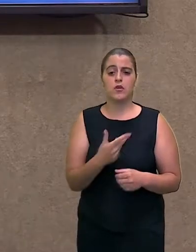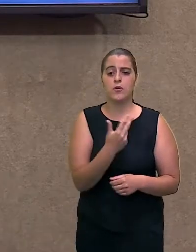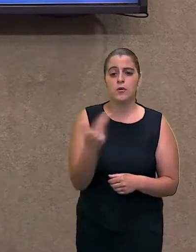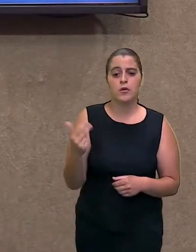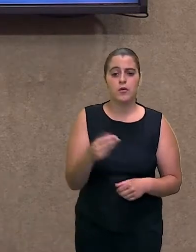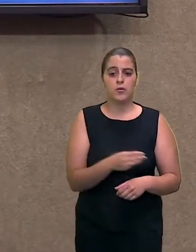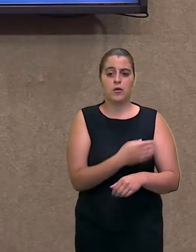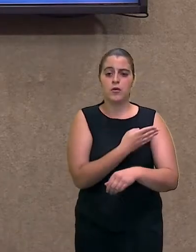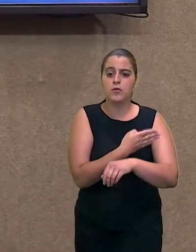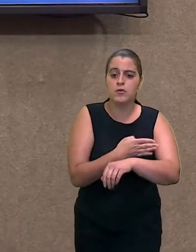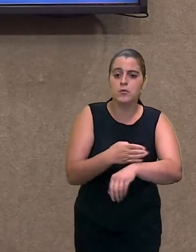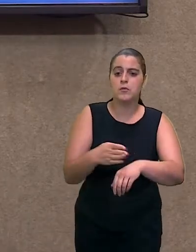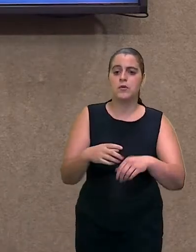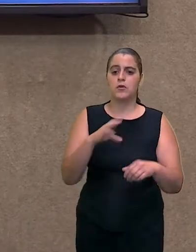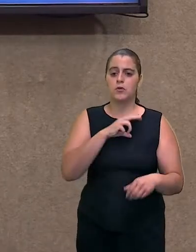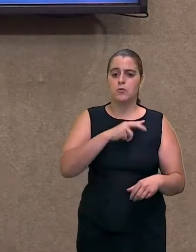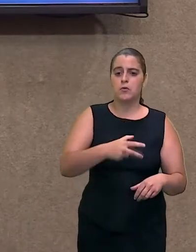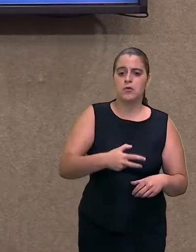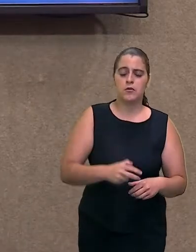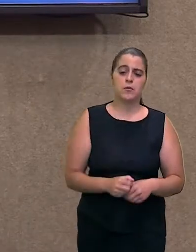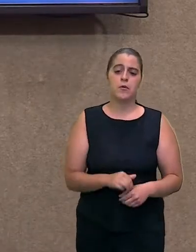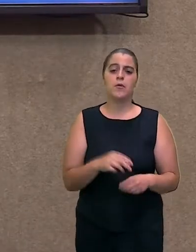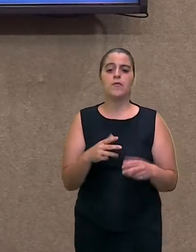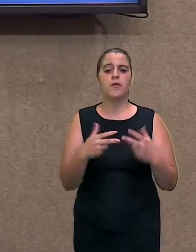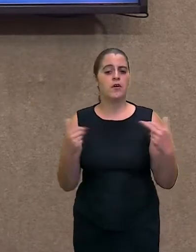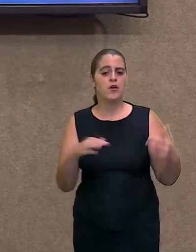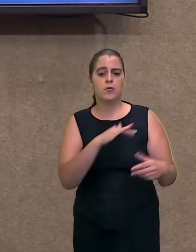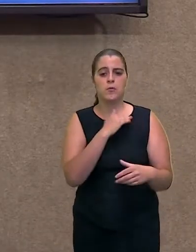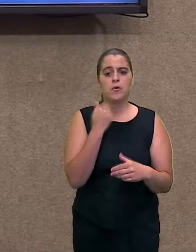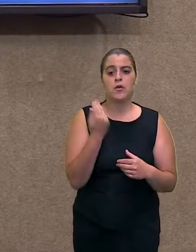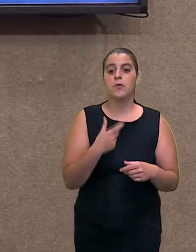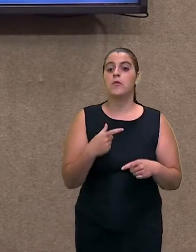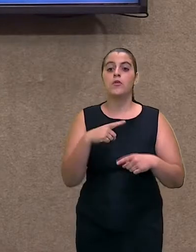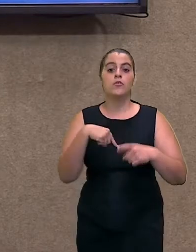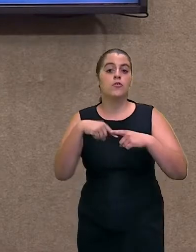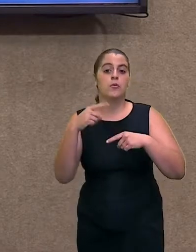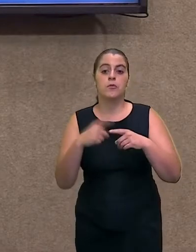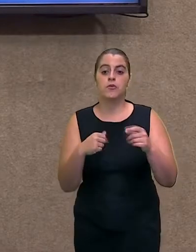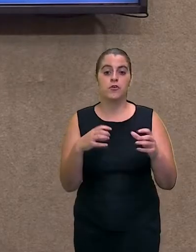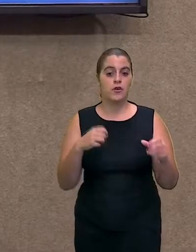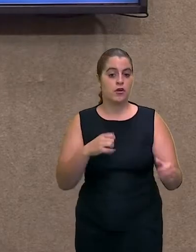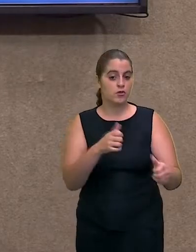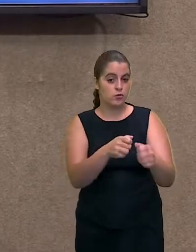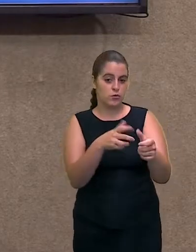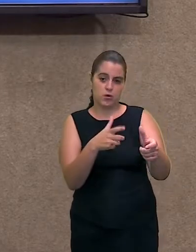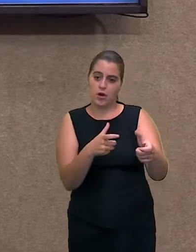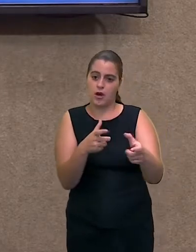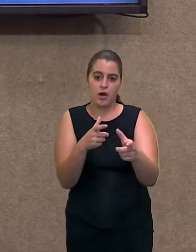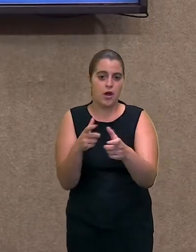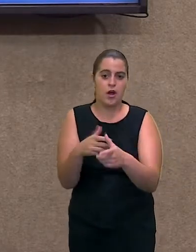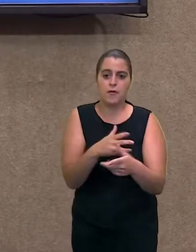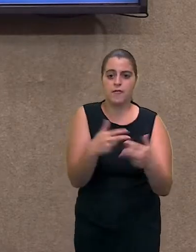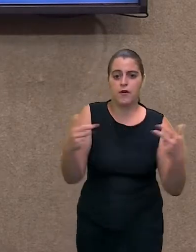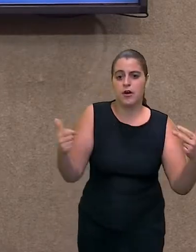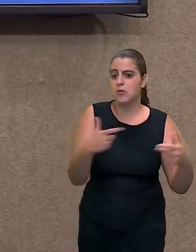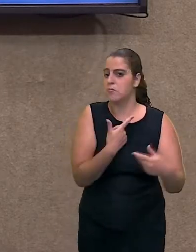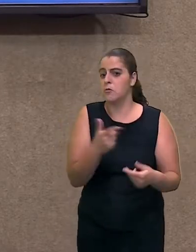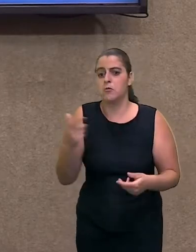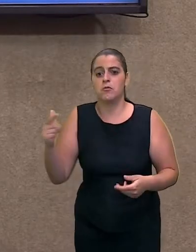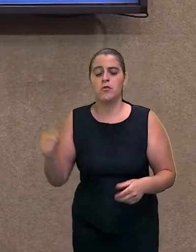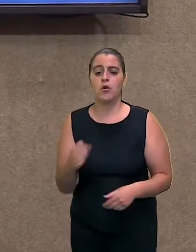pra guerrear. Então, a maioria morreu. Hoje, estima-se que haja apenas